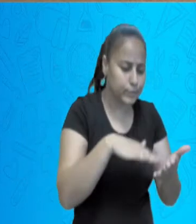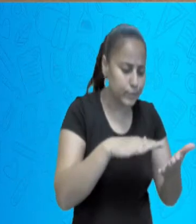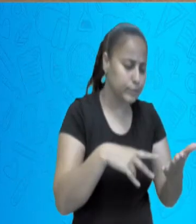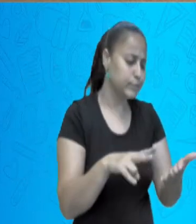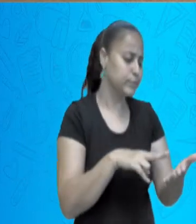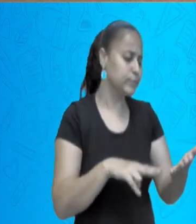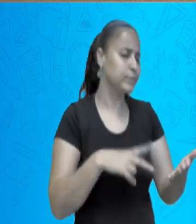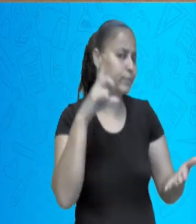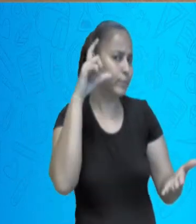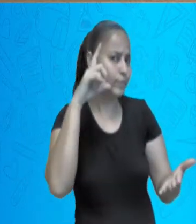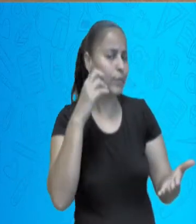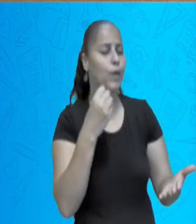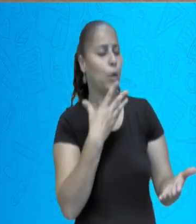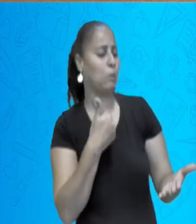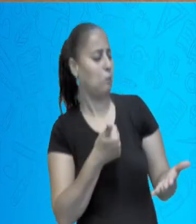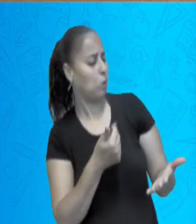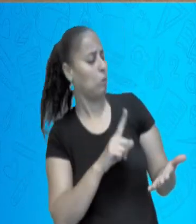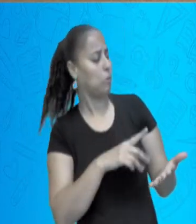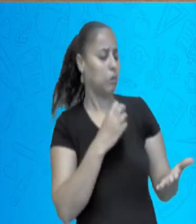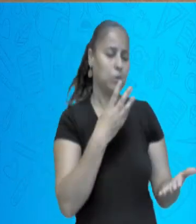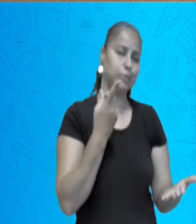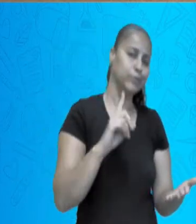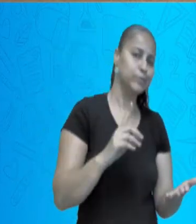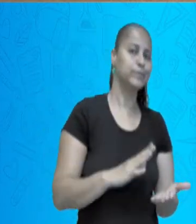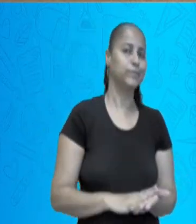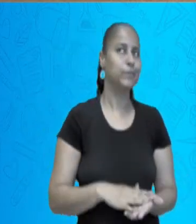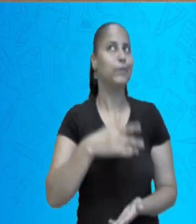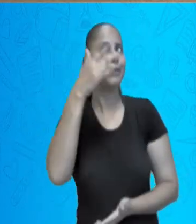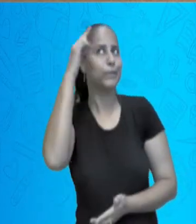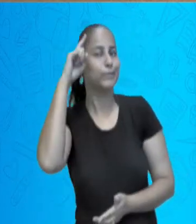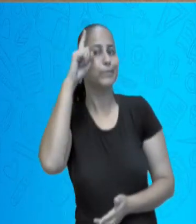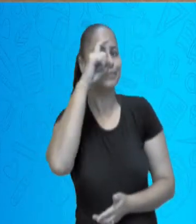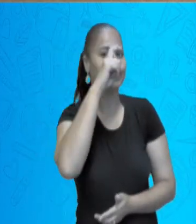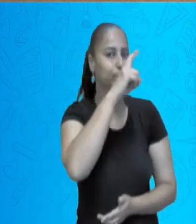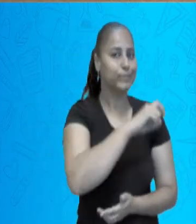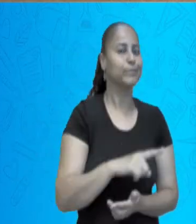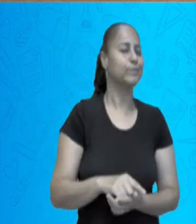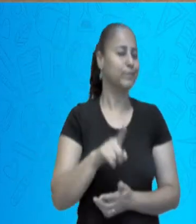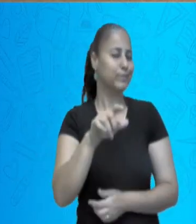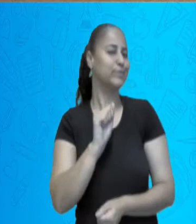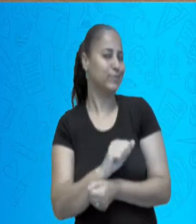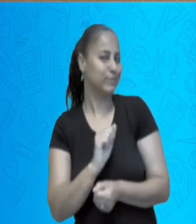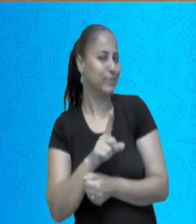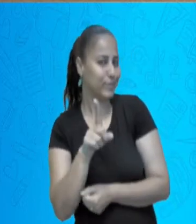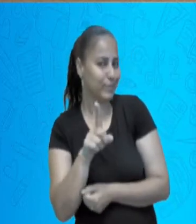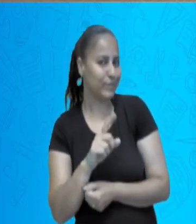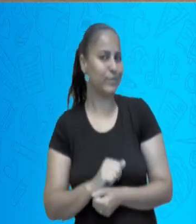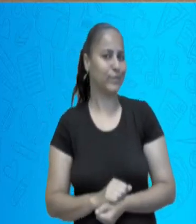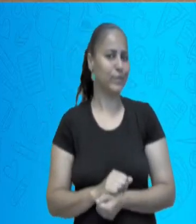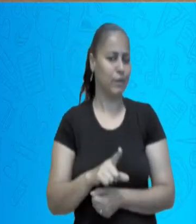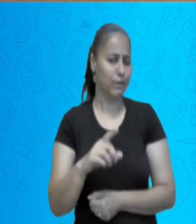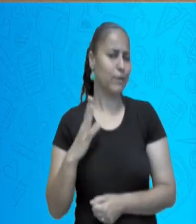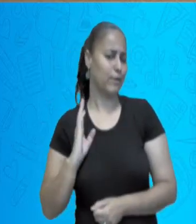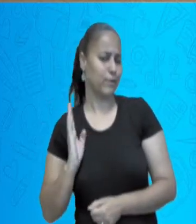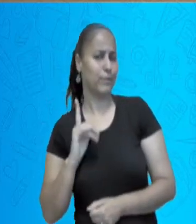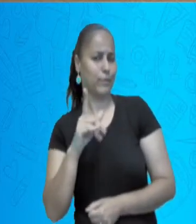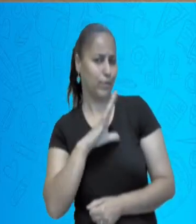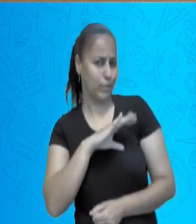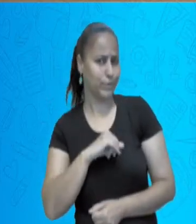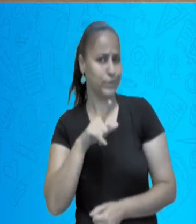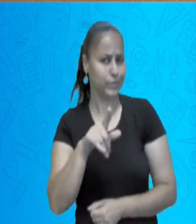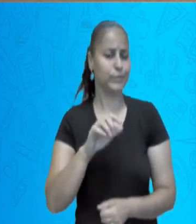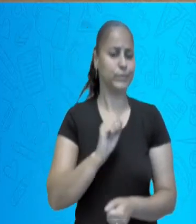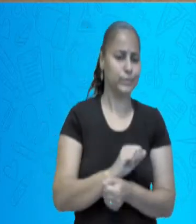boas, ou não. Você teria paciência? Você teria a coragem, e é disposto a tirar